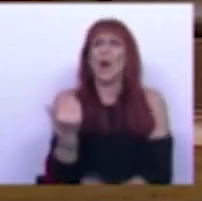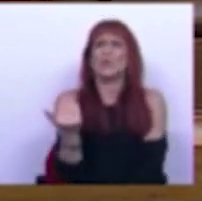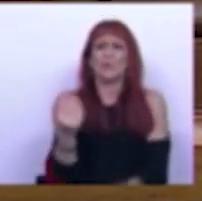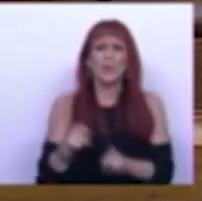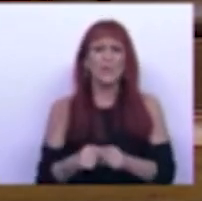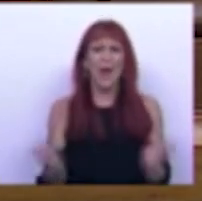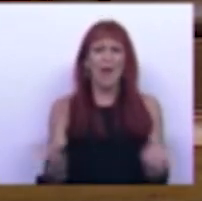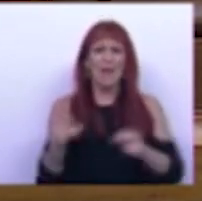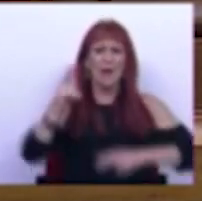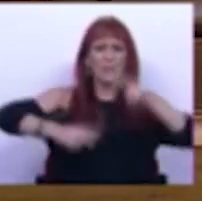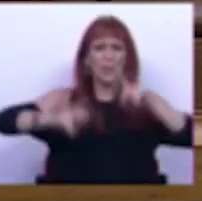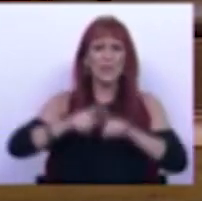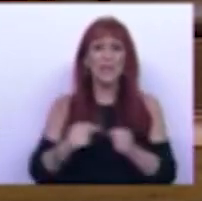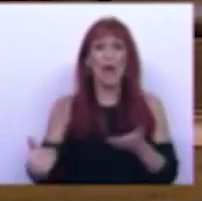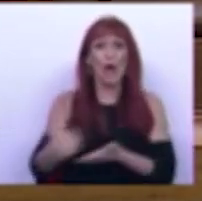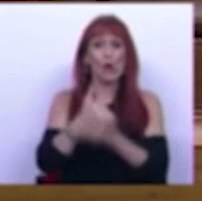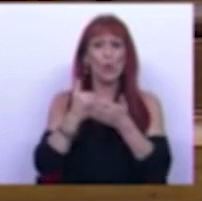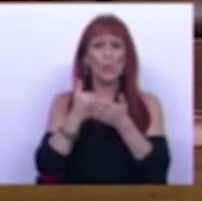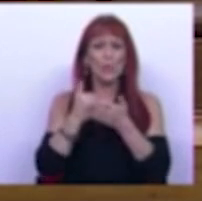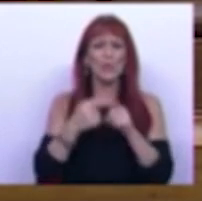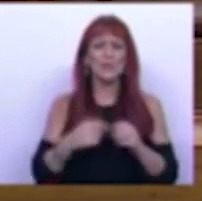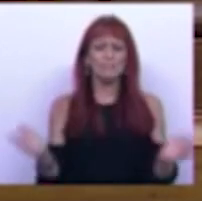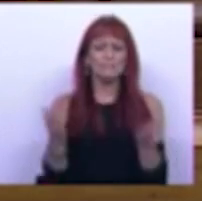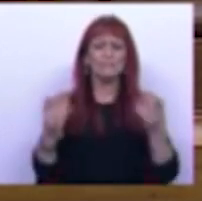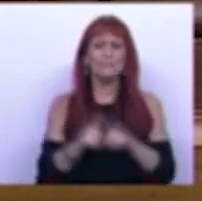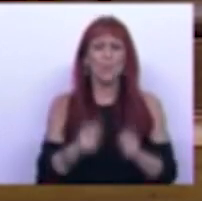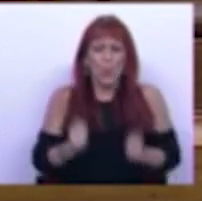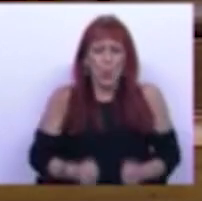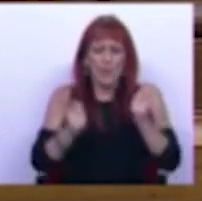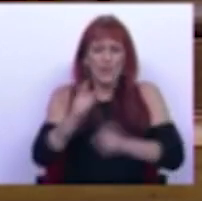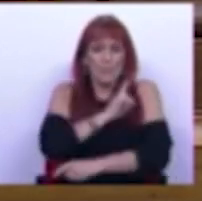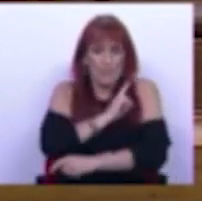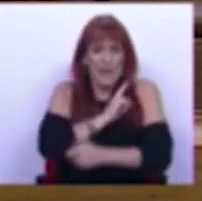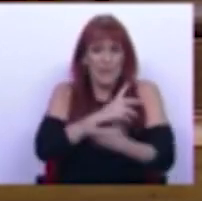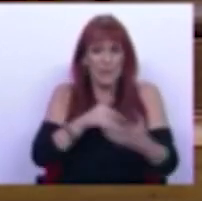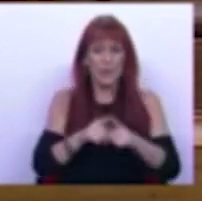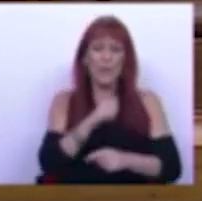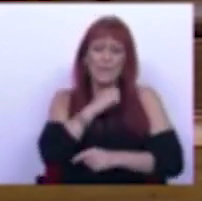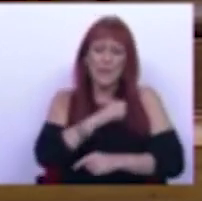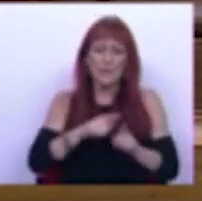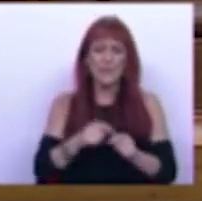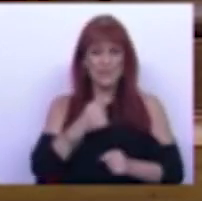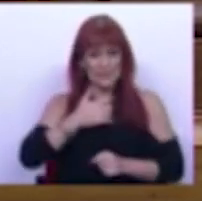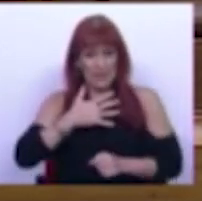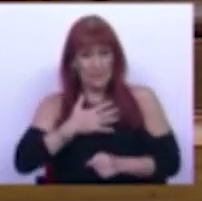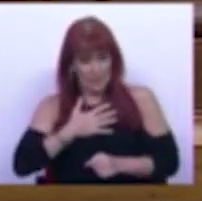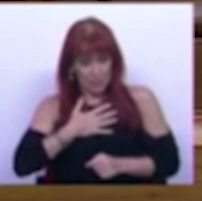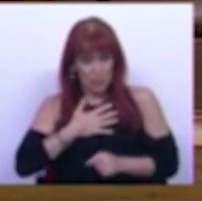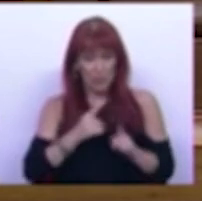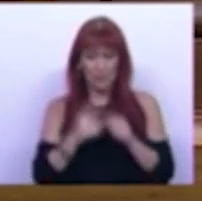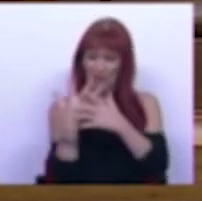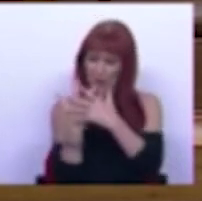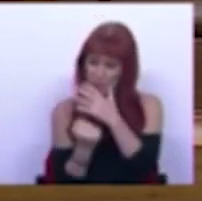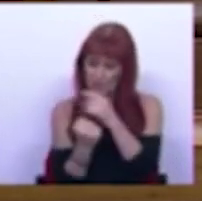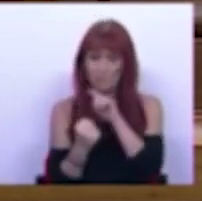incentivo fiscal à recuperação, estimulamos o investimento privado, permitindo às empresas uma